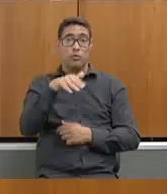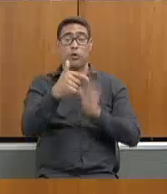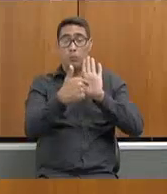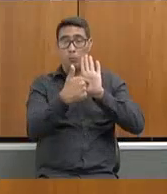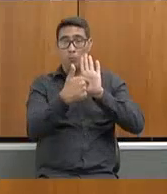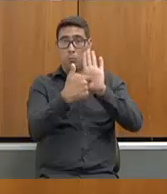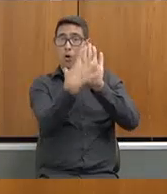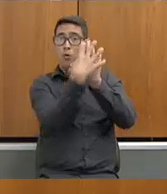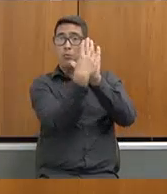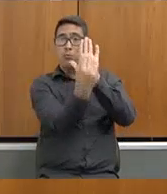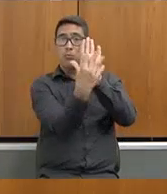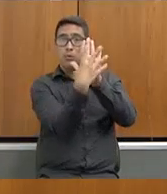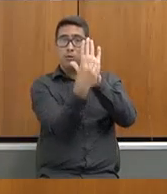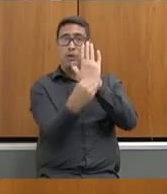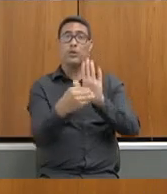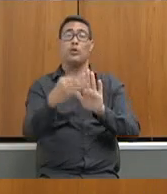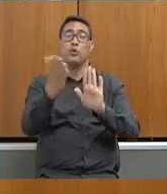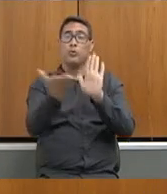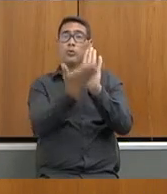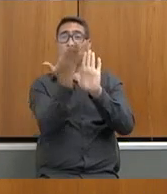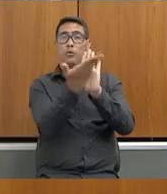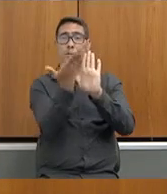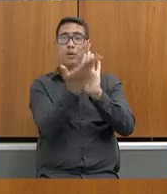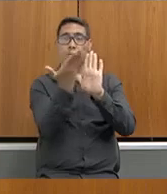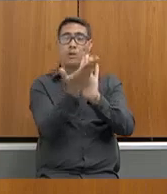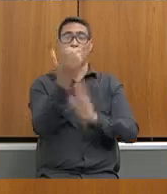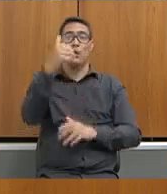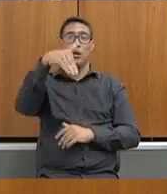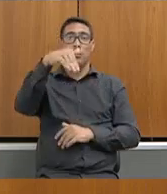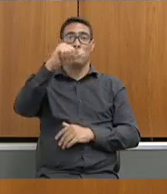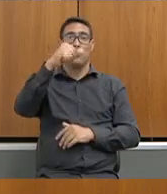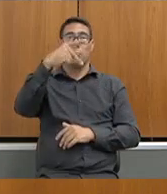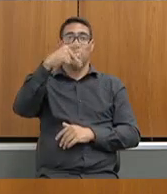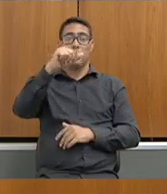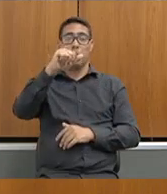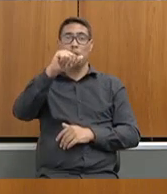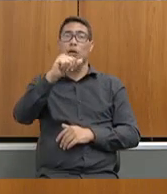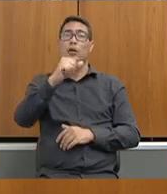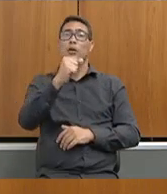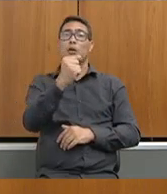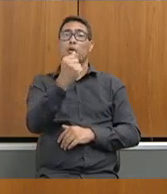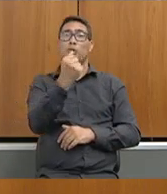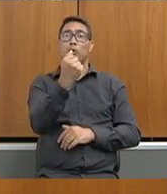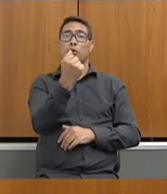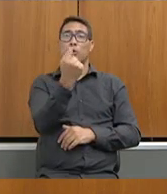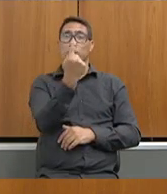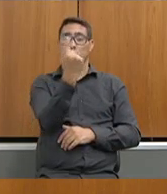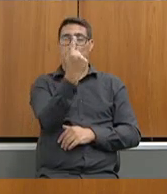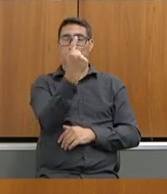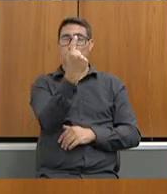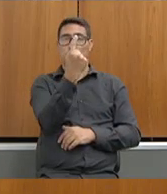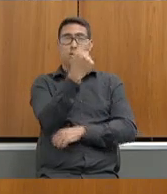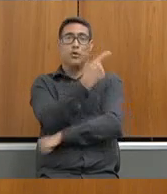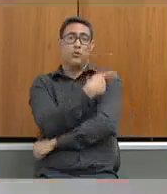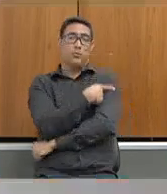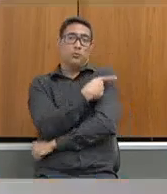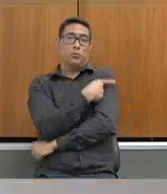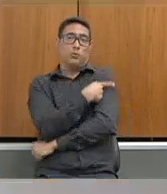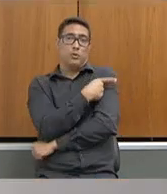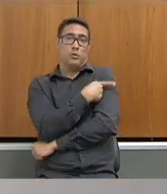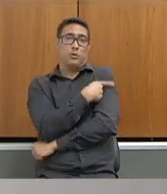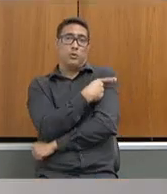um caderno-mapa que nós temos, aqui é do primeiro ano. Só mostrar aqui, eu acho que é para a Câmara do Senhor, não é? Esse é